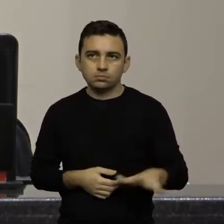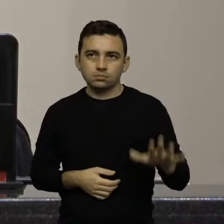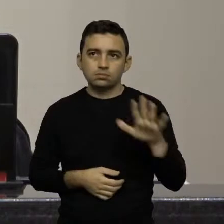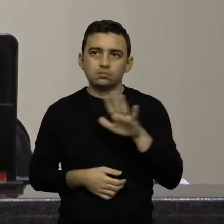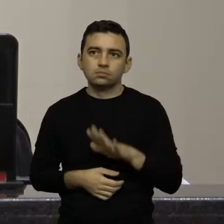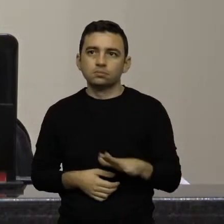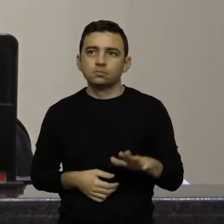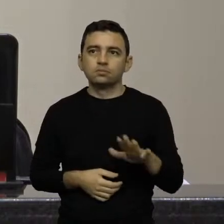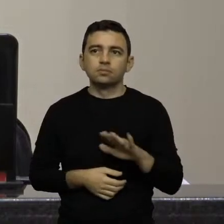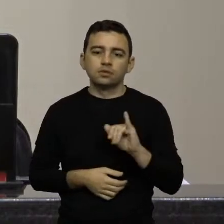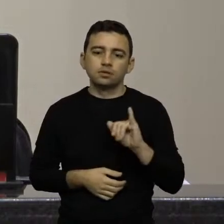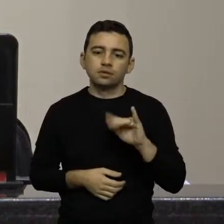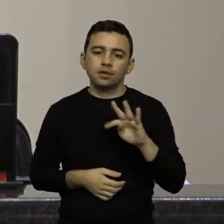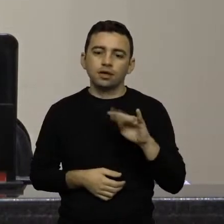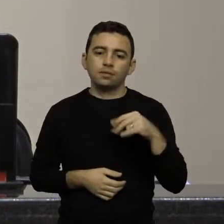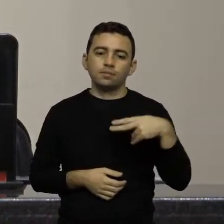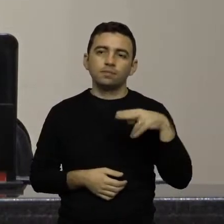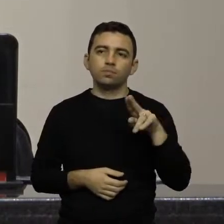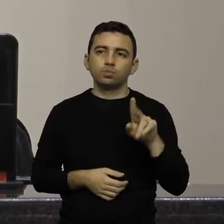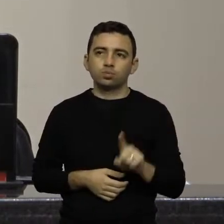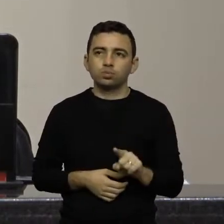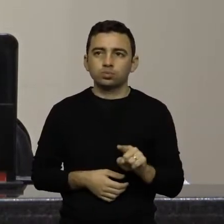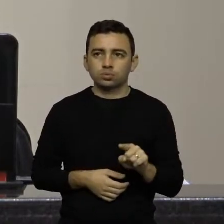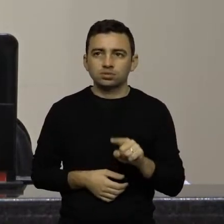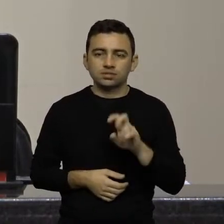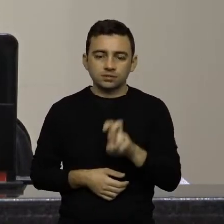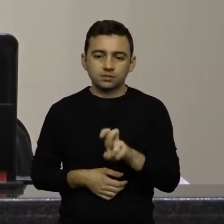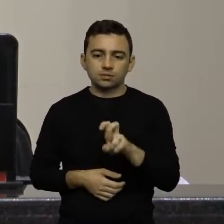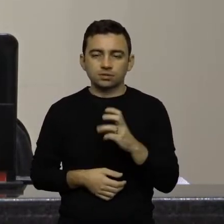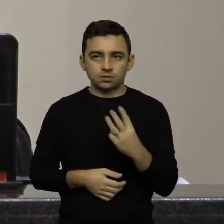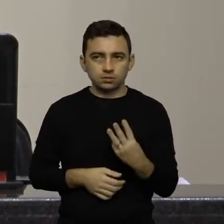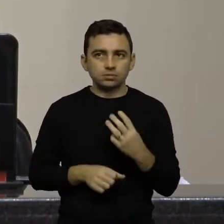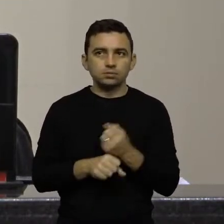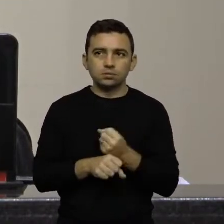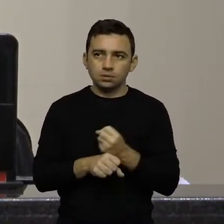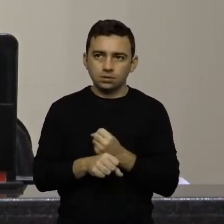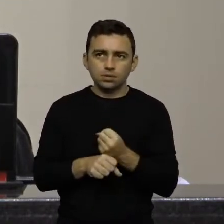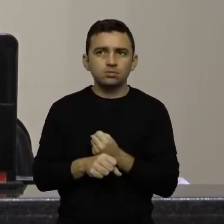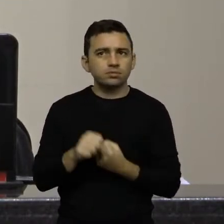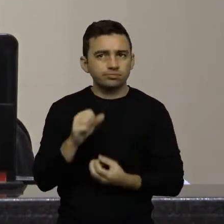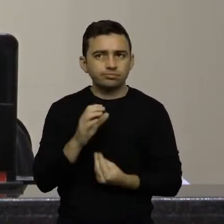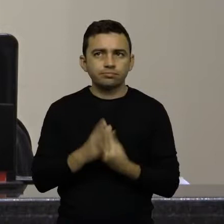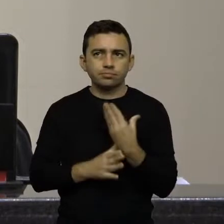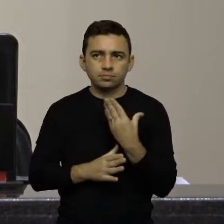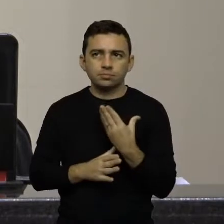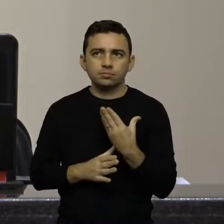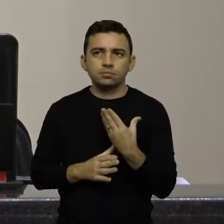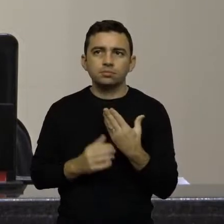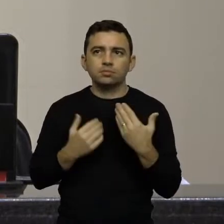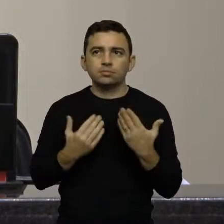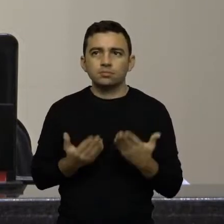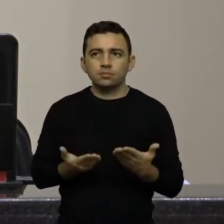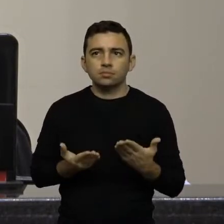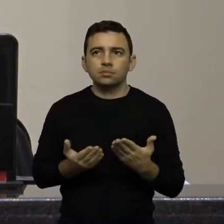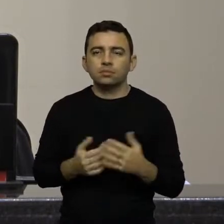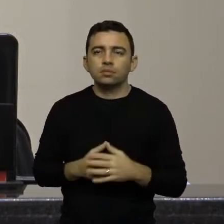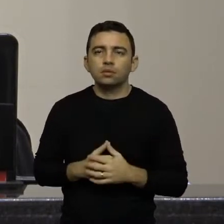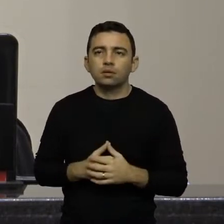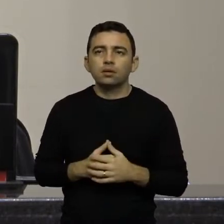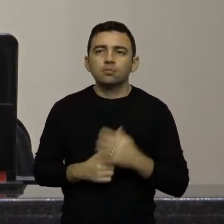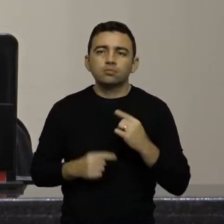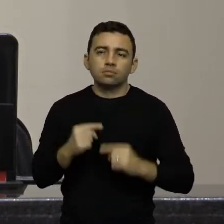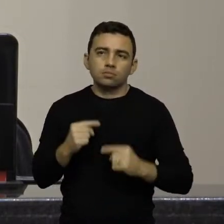Itaipu pelos 53 anos de fundação da referida entidade. Em